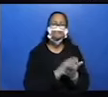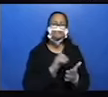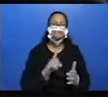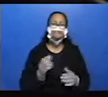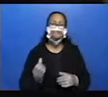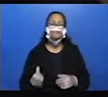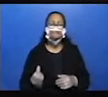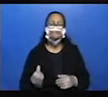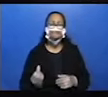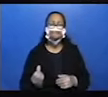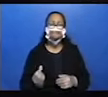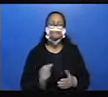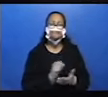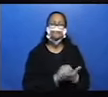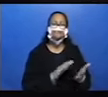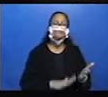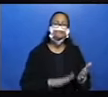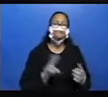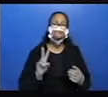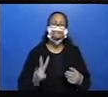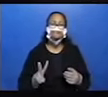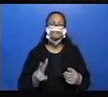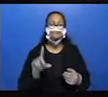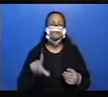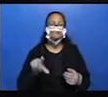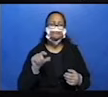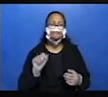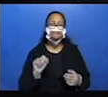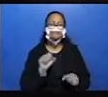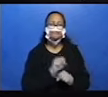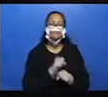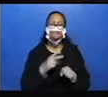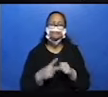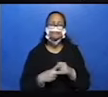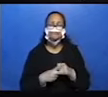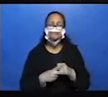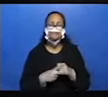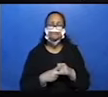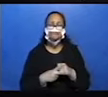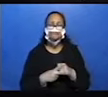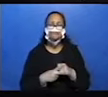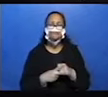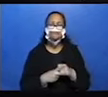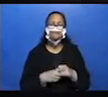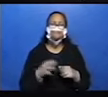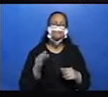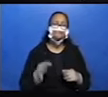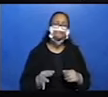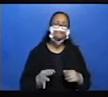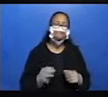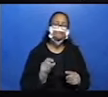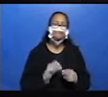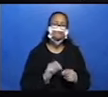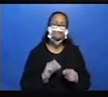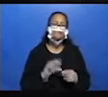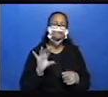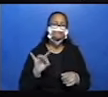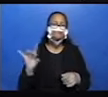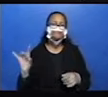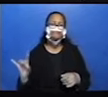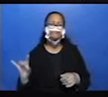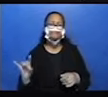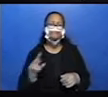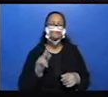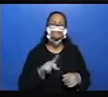Número 2. Escolha o advérbio adequado para completar cada item. A professora está nesta sala.